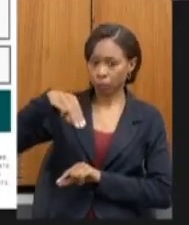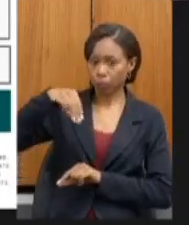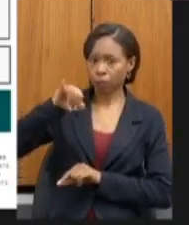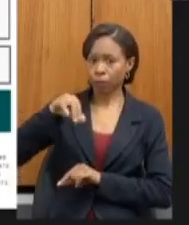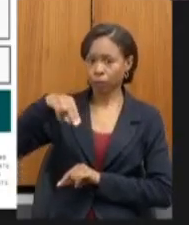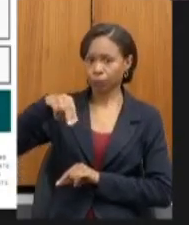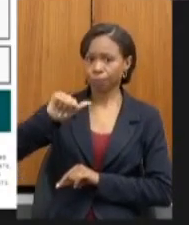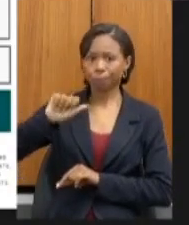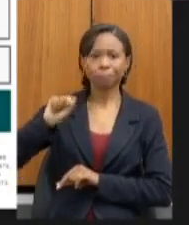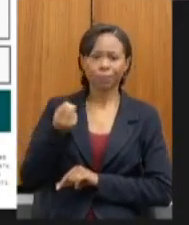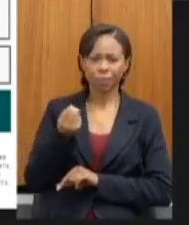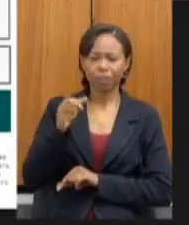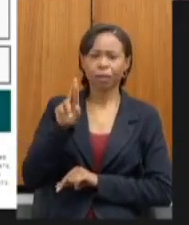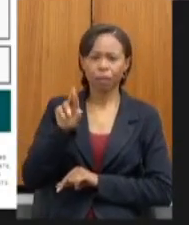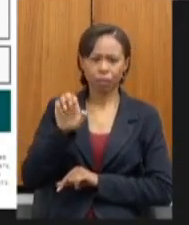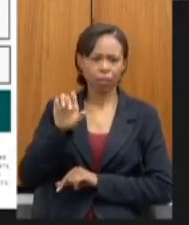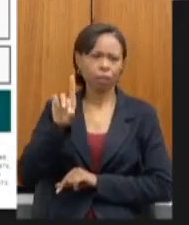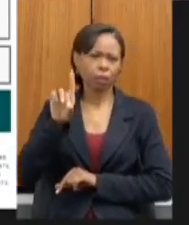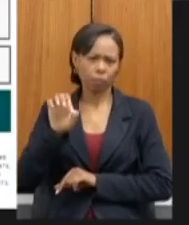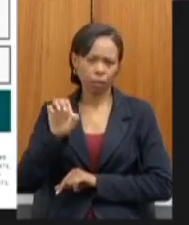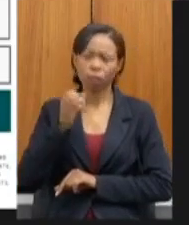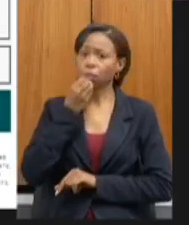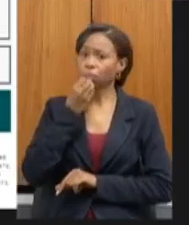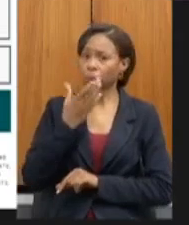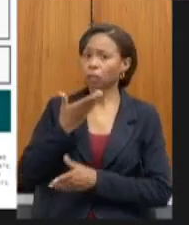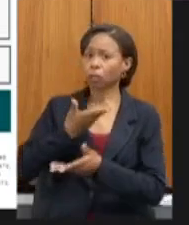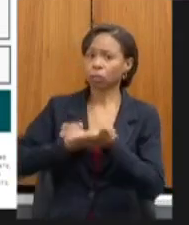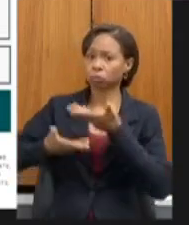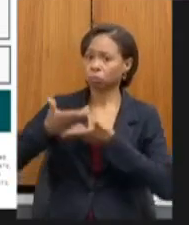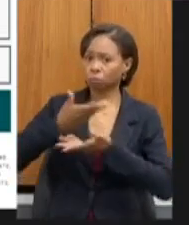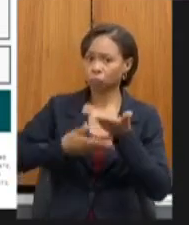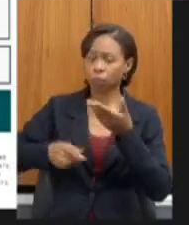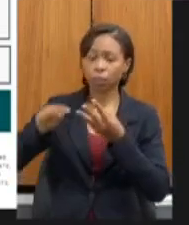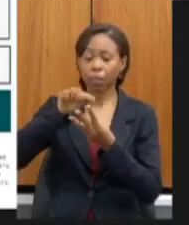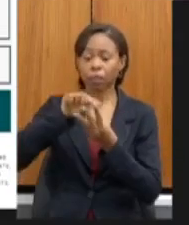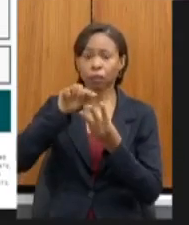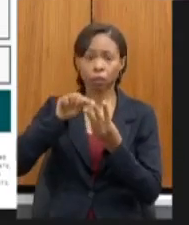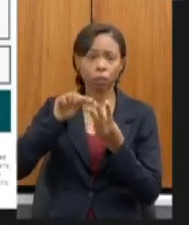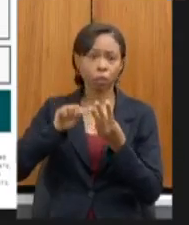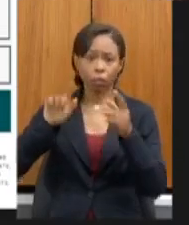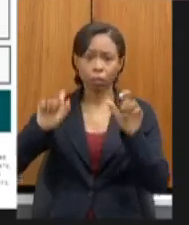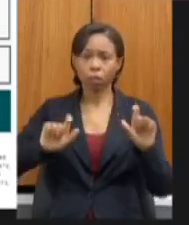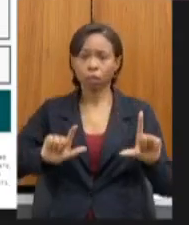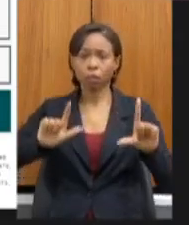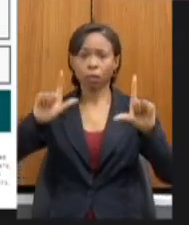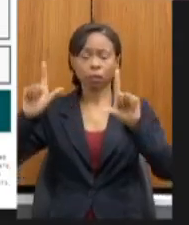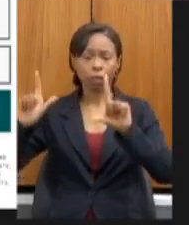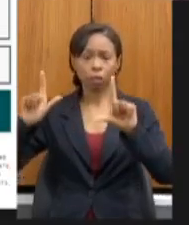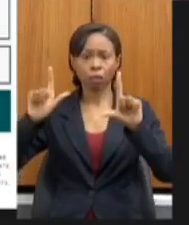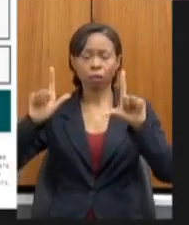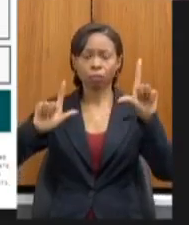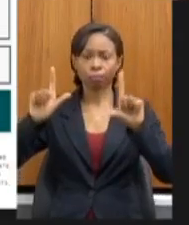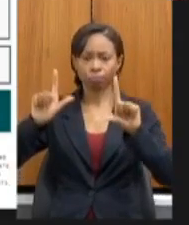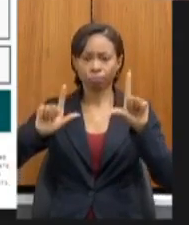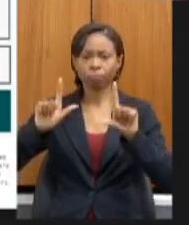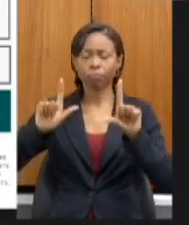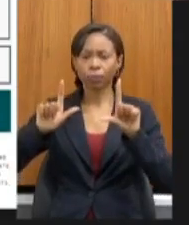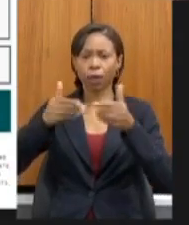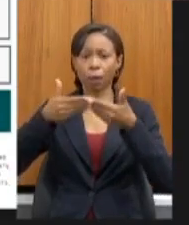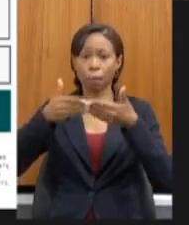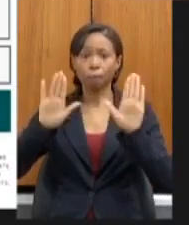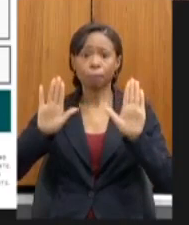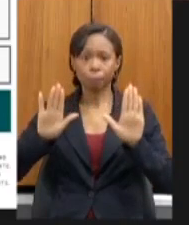estando entre os 3 canais de televisão aberta do estado com a maior com a maior